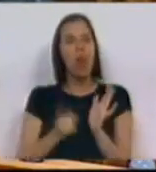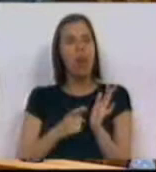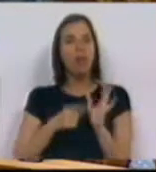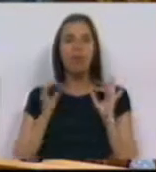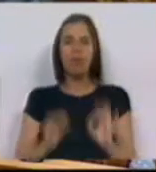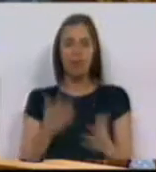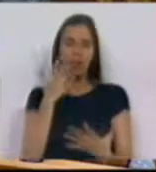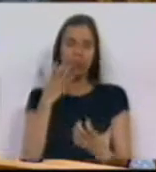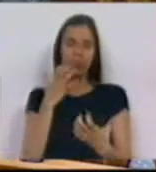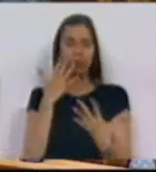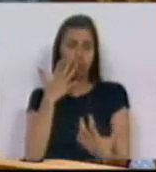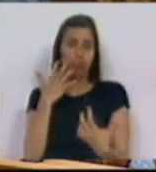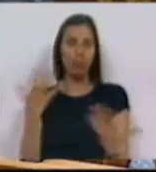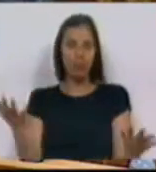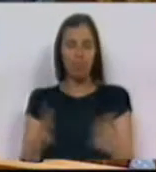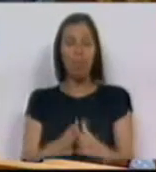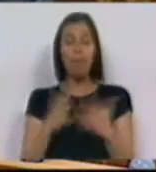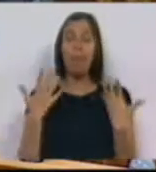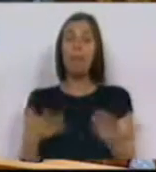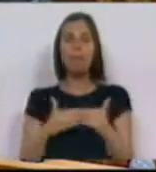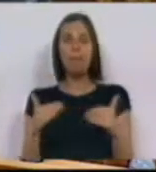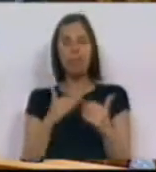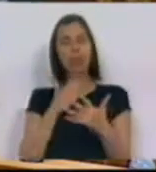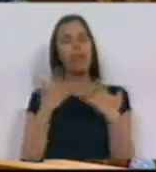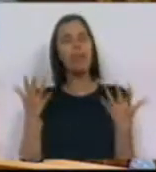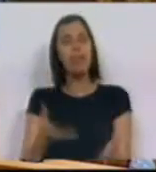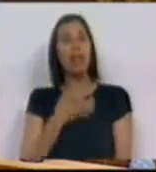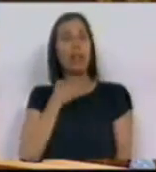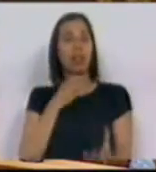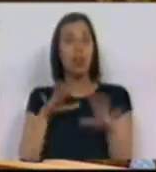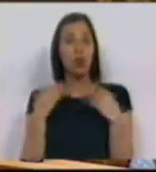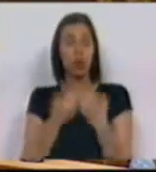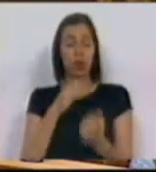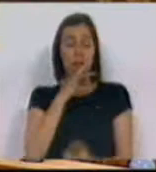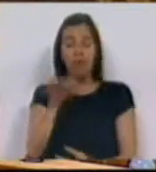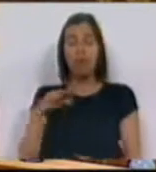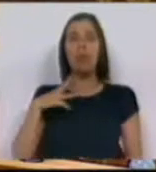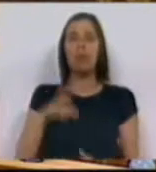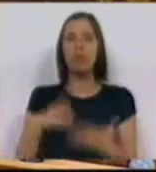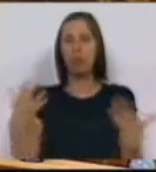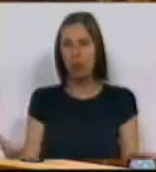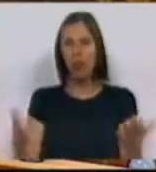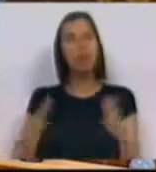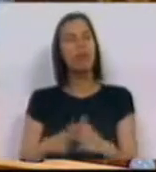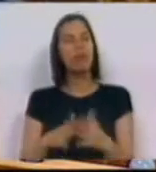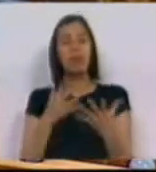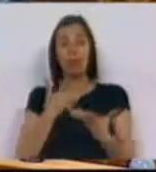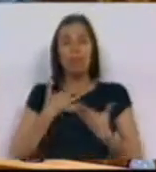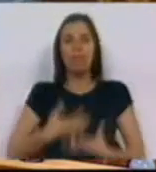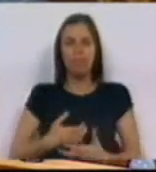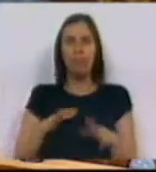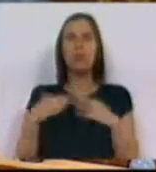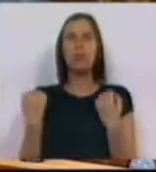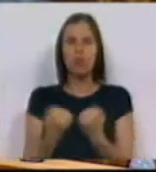necessidade e uma evidência. Num momento de profunda crise social para as famílias portuguesas, Num momento de drama